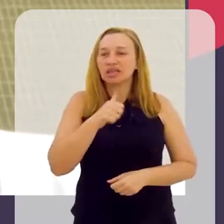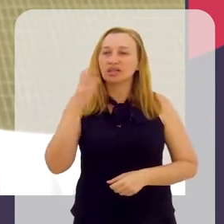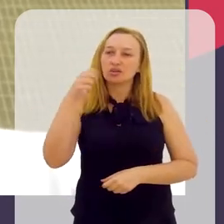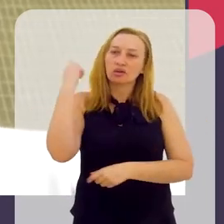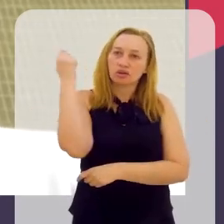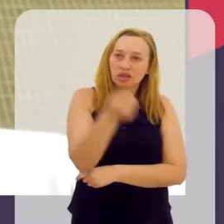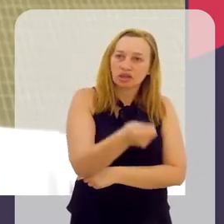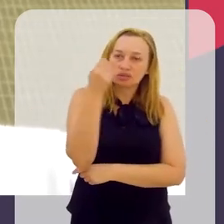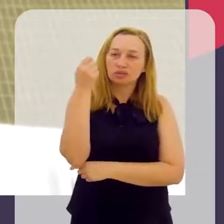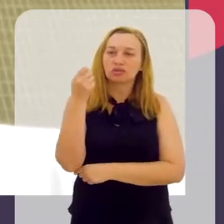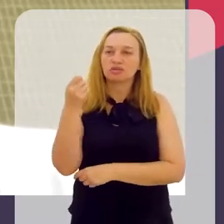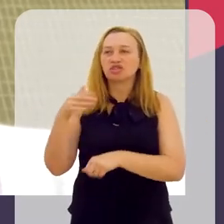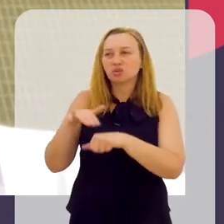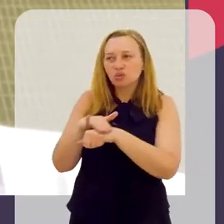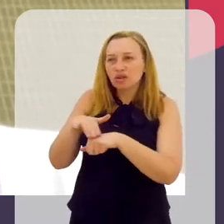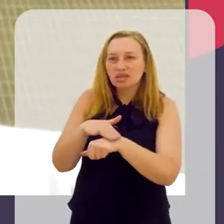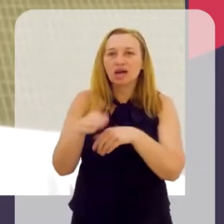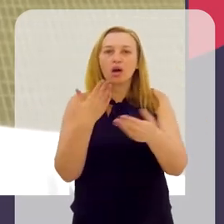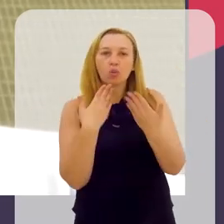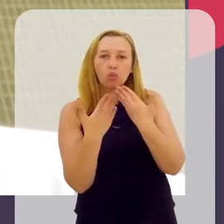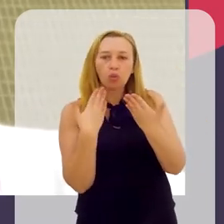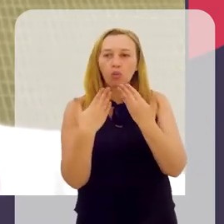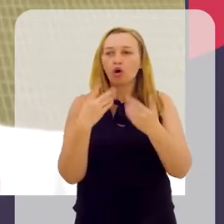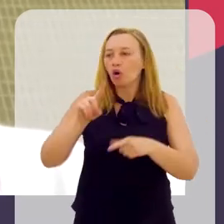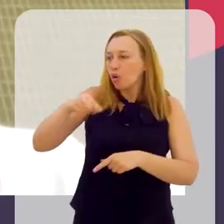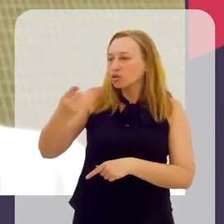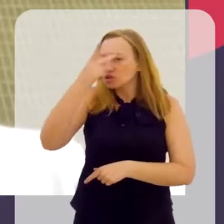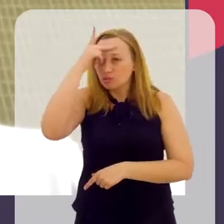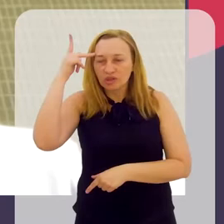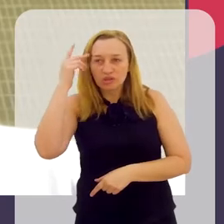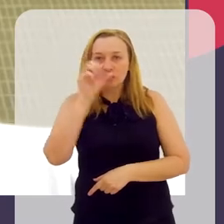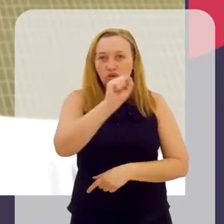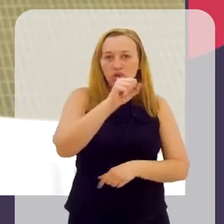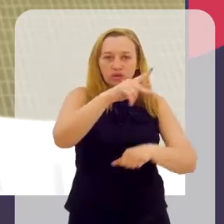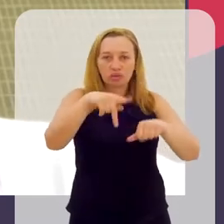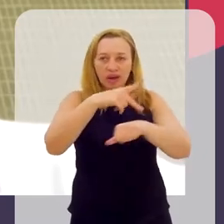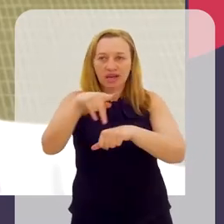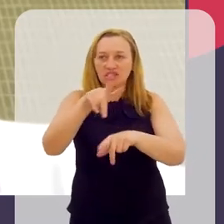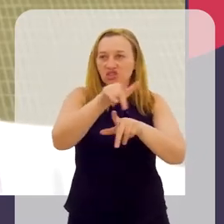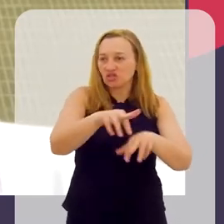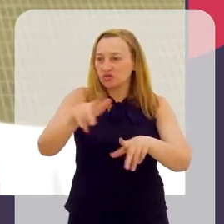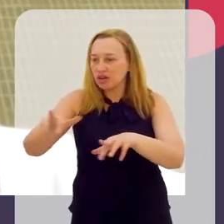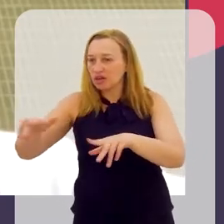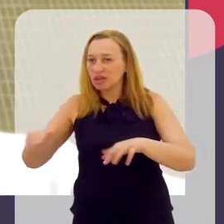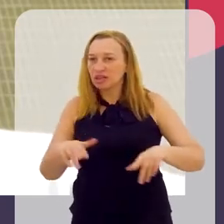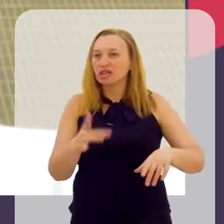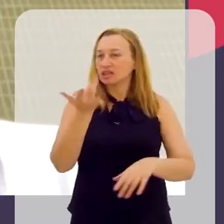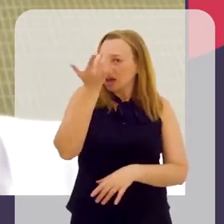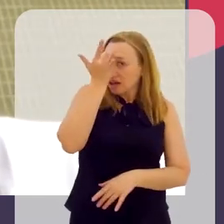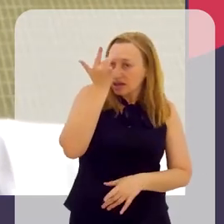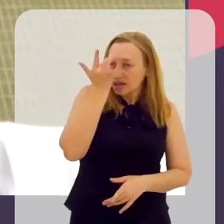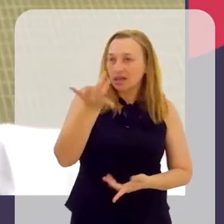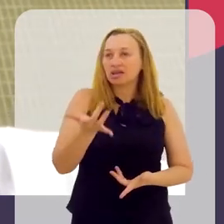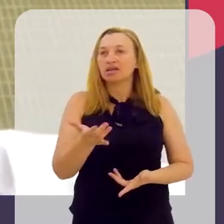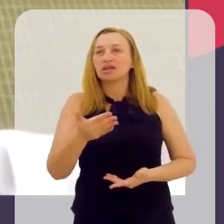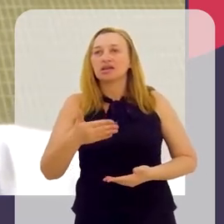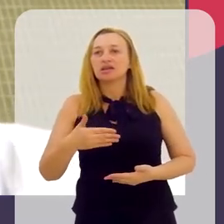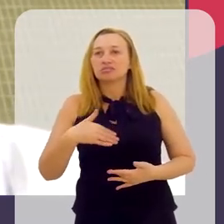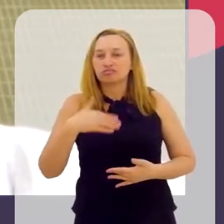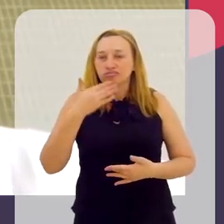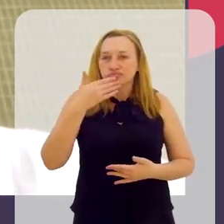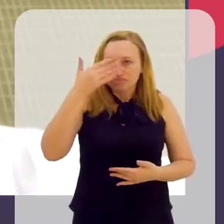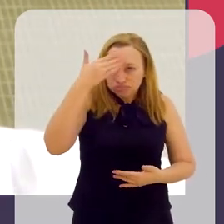E aí, a gente trocava muita ideia, assim, né? A gente tinha outras pessoas de oito países diferentes, né? Tinha gente da Índia, tinha gente do